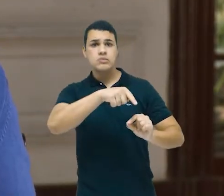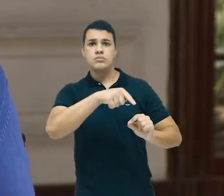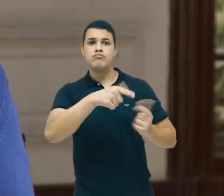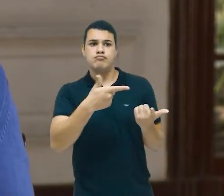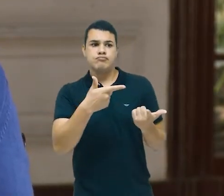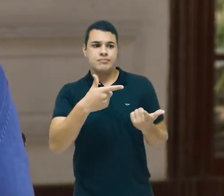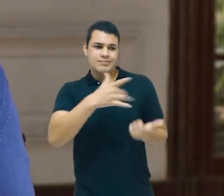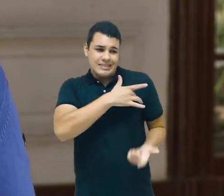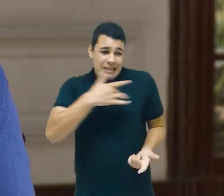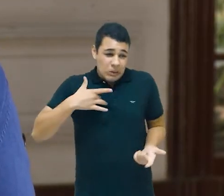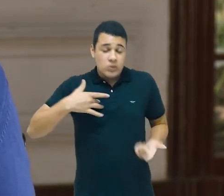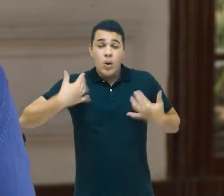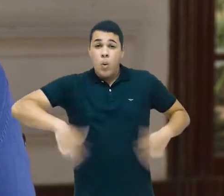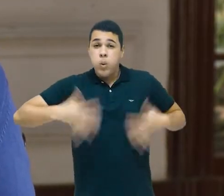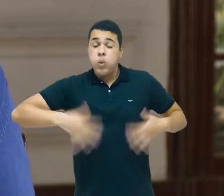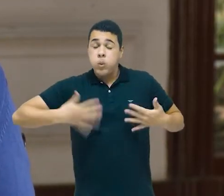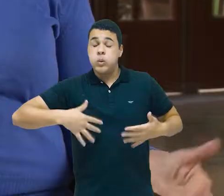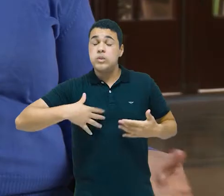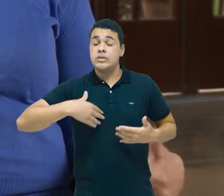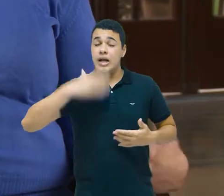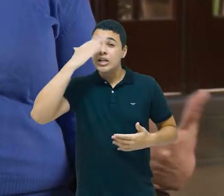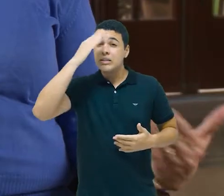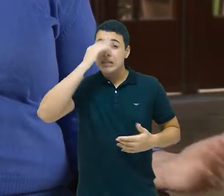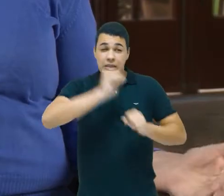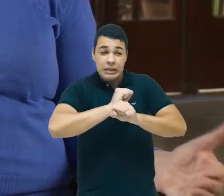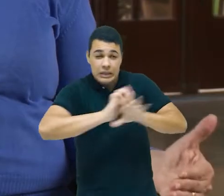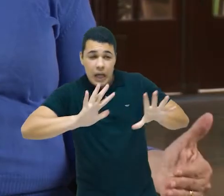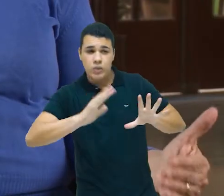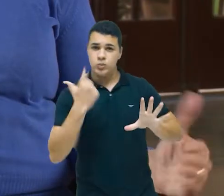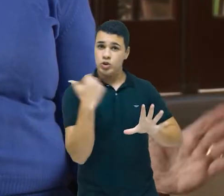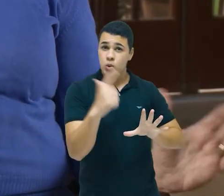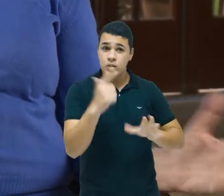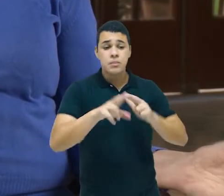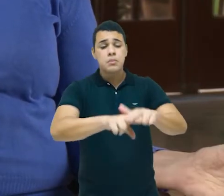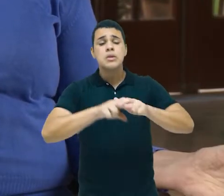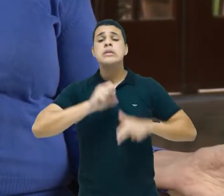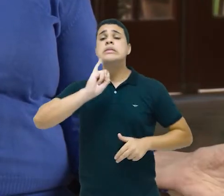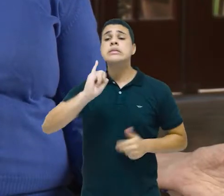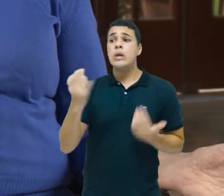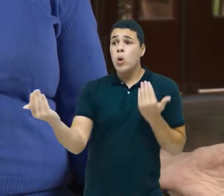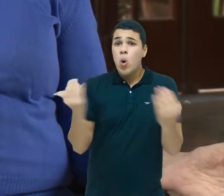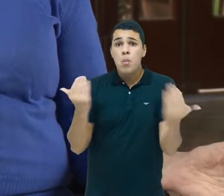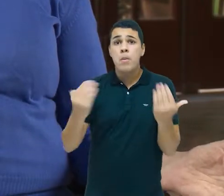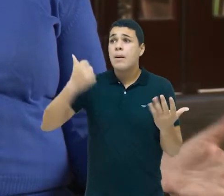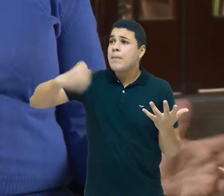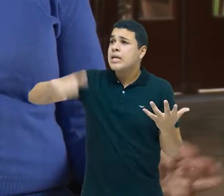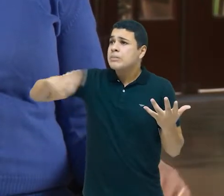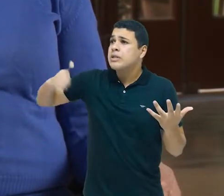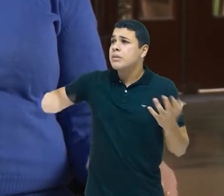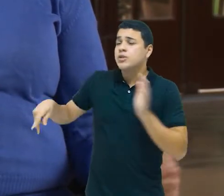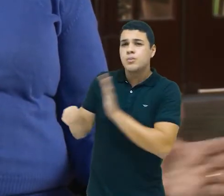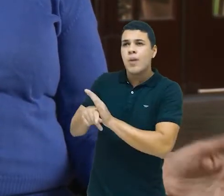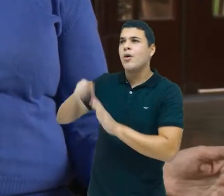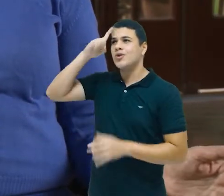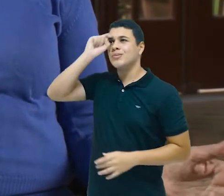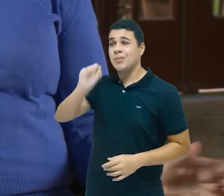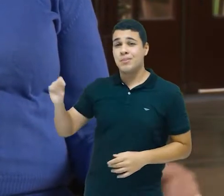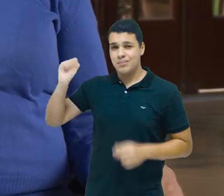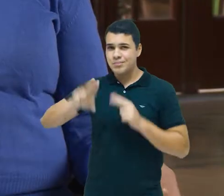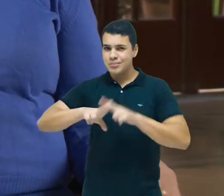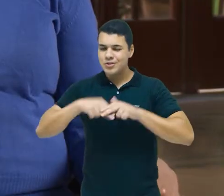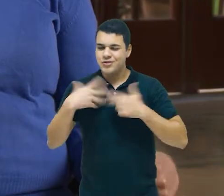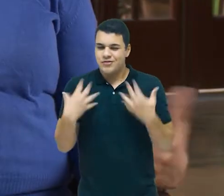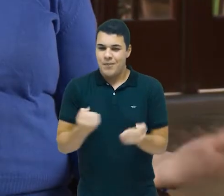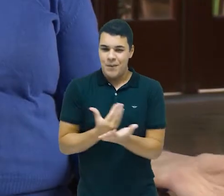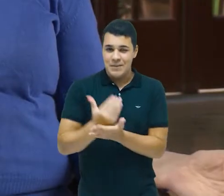É difícil de entendimento, especialmente quando a gente o compara com outros sistemas de saúde. Então, vamos lá.